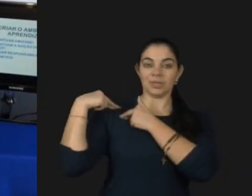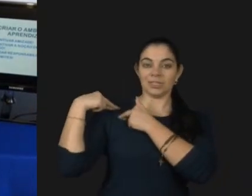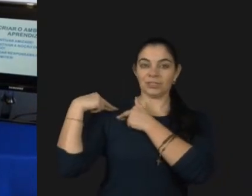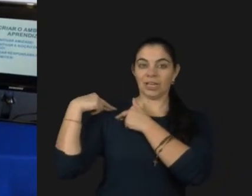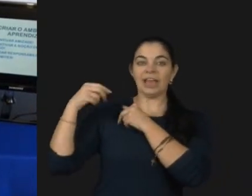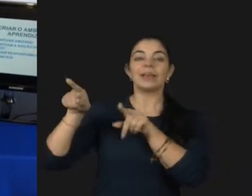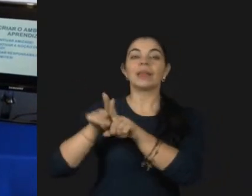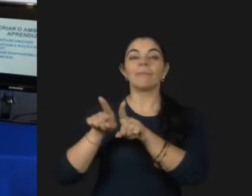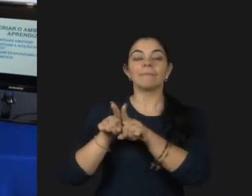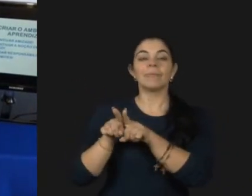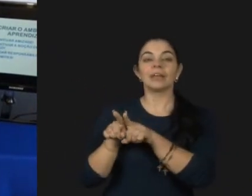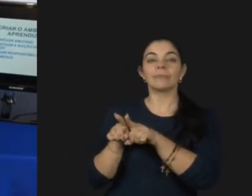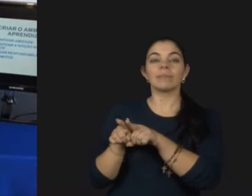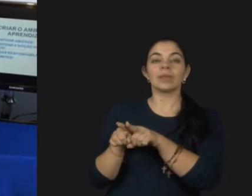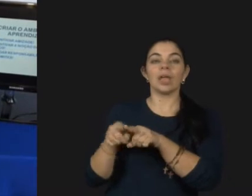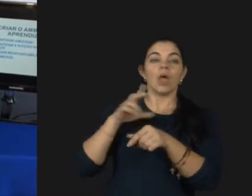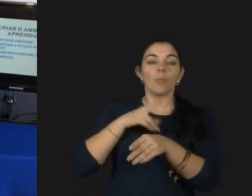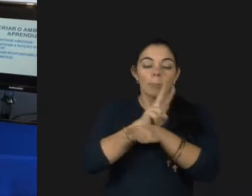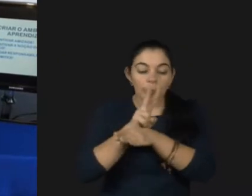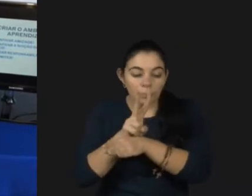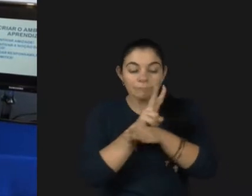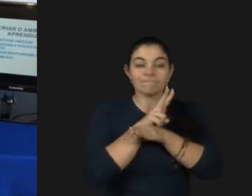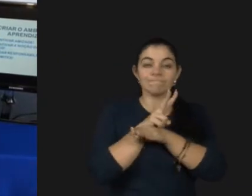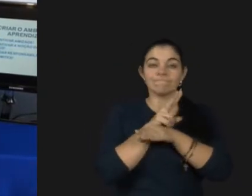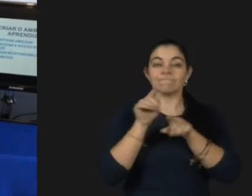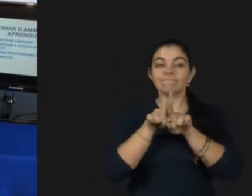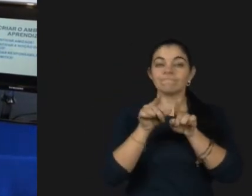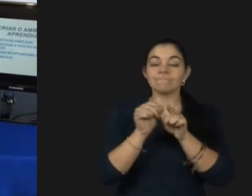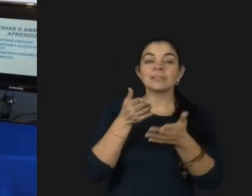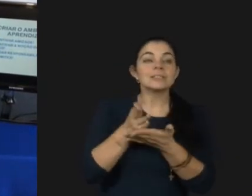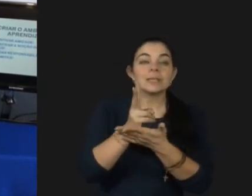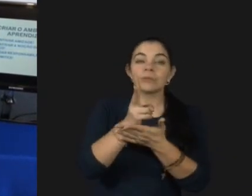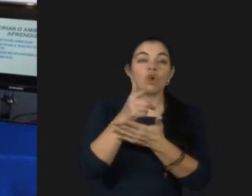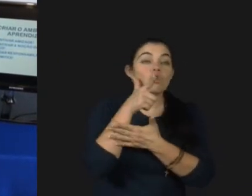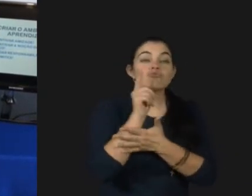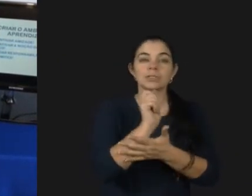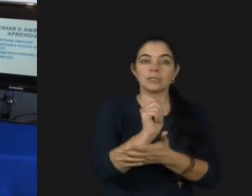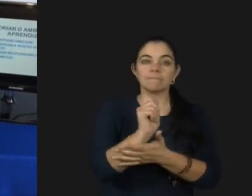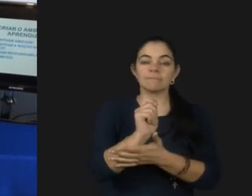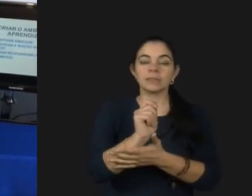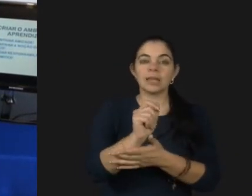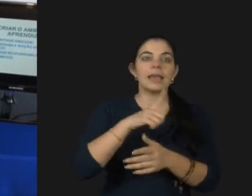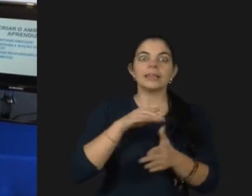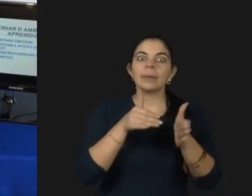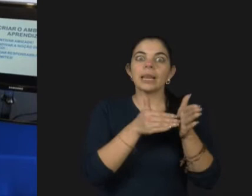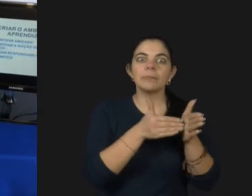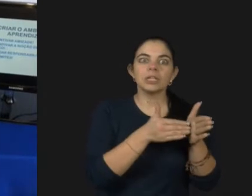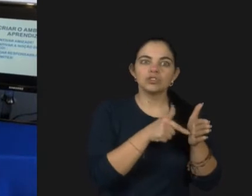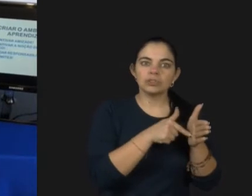Que ele vem da propensão de pegar o teu desafio e saber que tu é capaz de vencê-lo. E também ter limites.